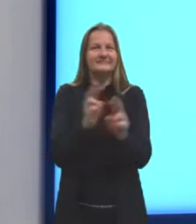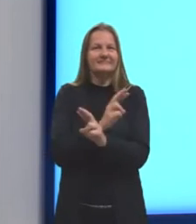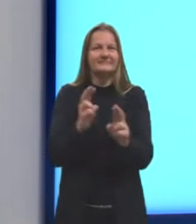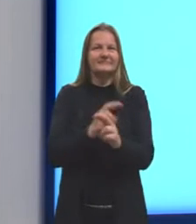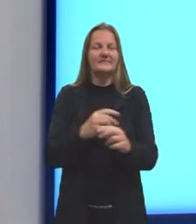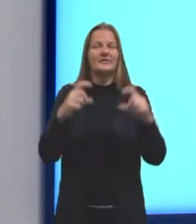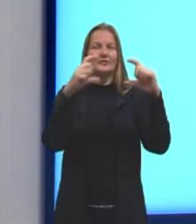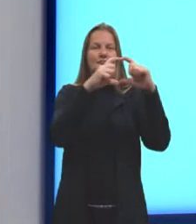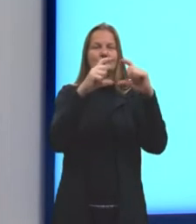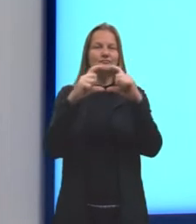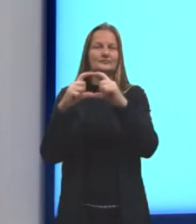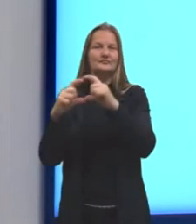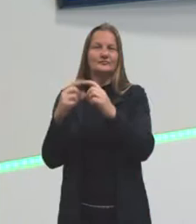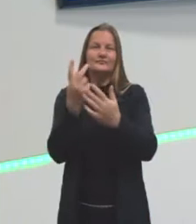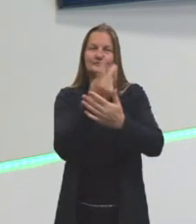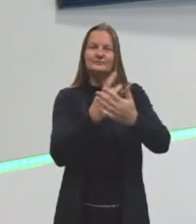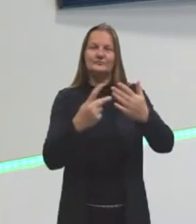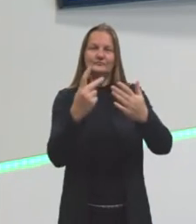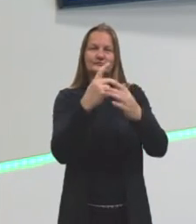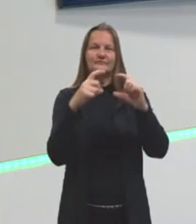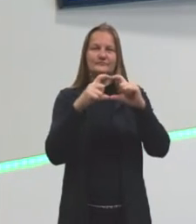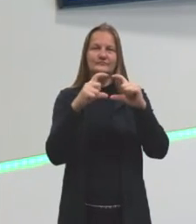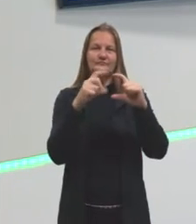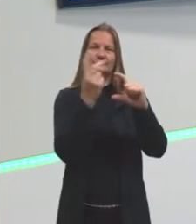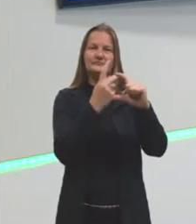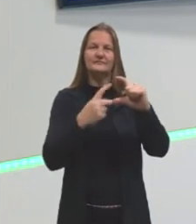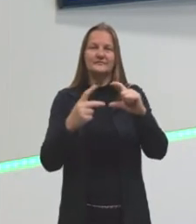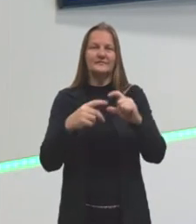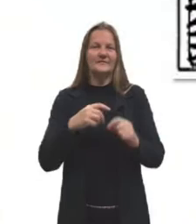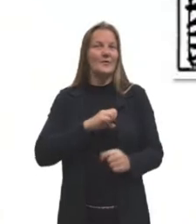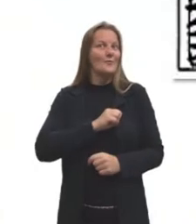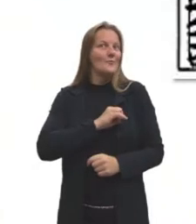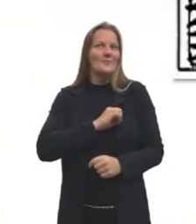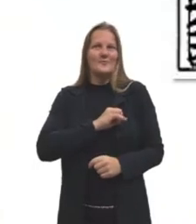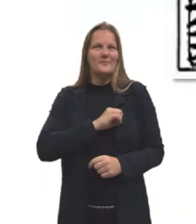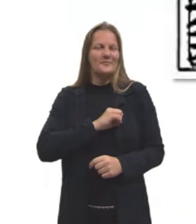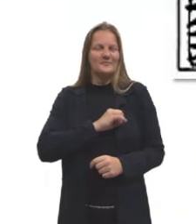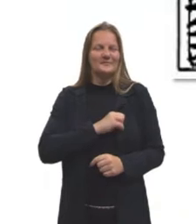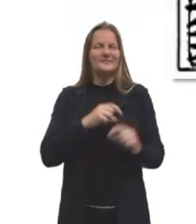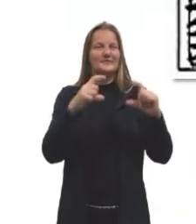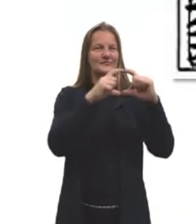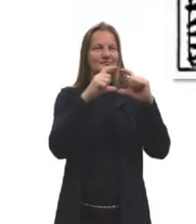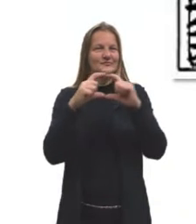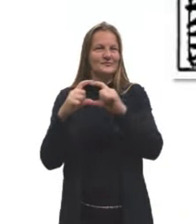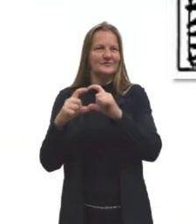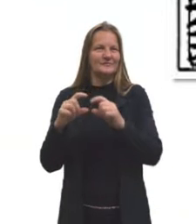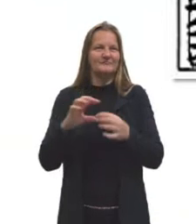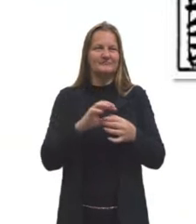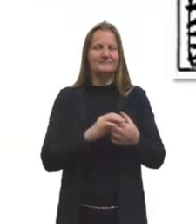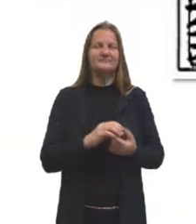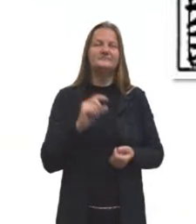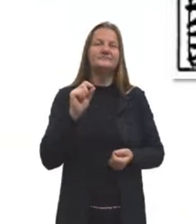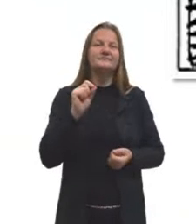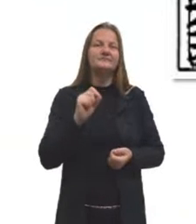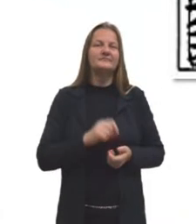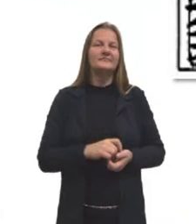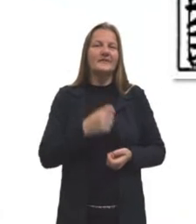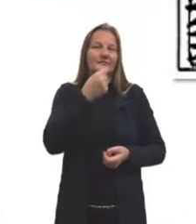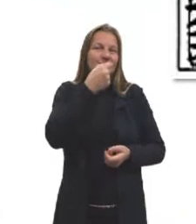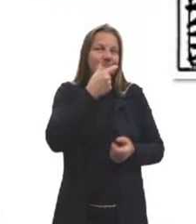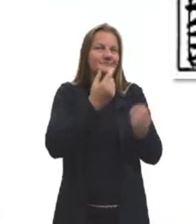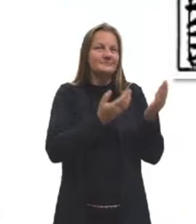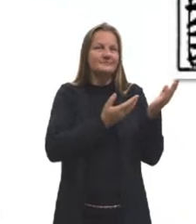Aqui, uma tirinha agora, que vocês sabem que eu sou apaixonada. Eu adoro tirinhas. O que nos diz essa tirinha? É tirinha do